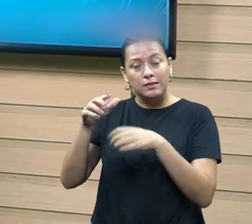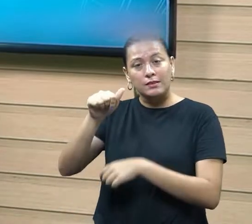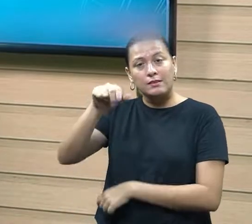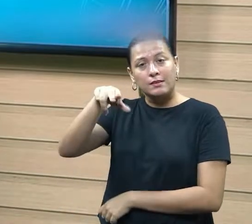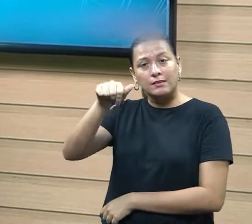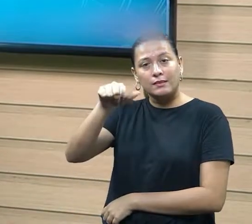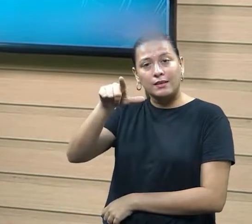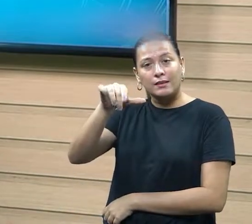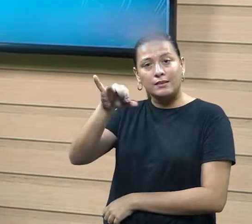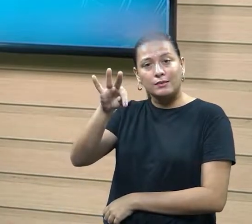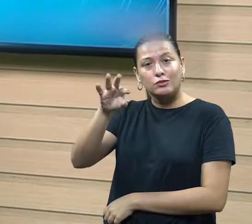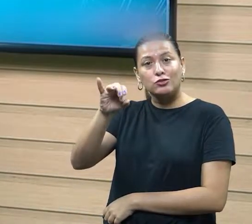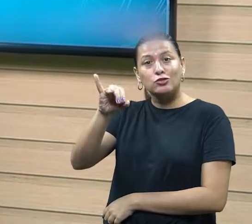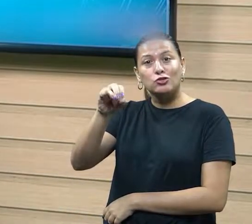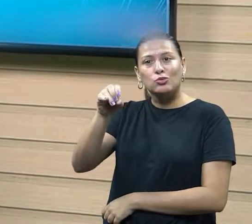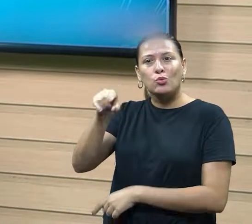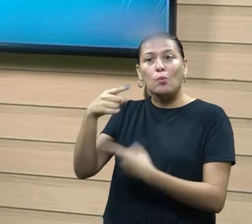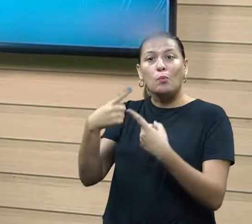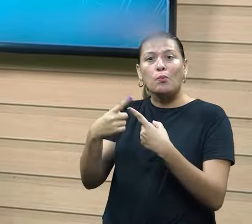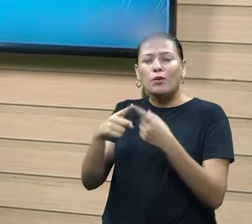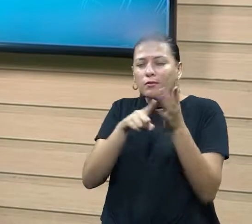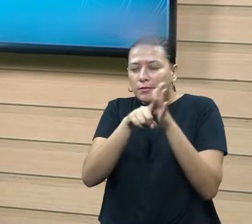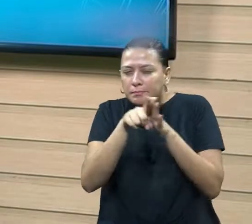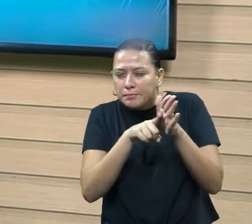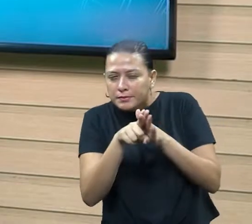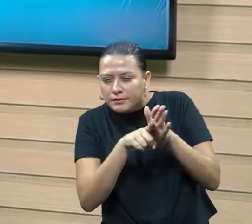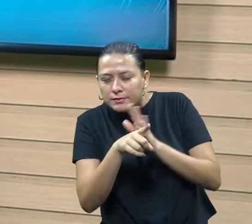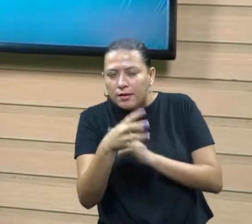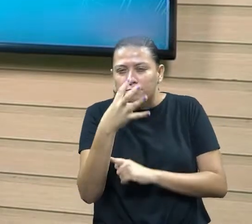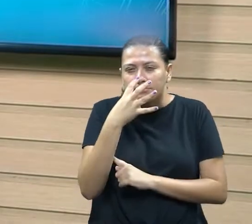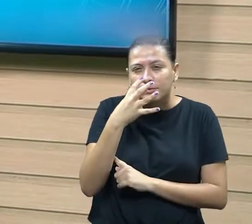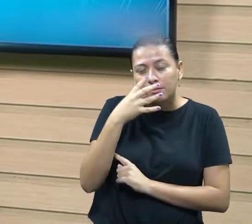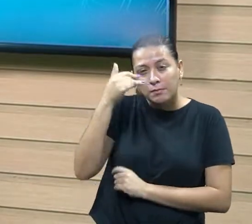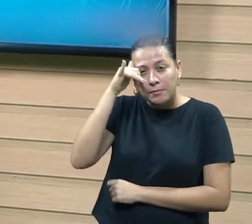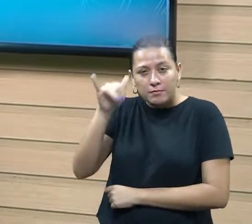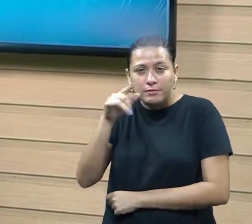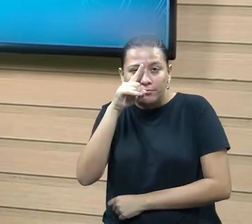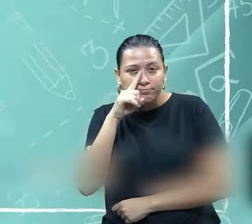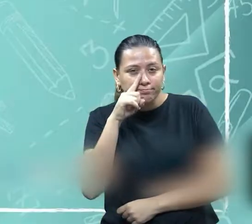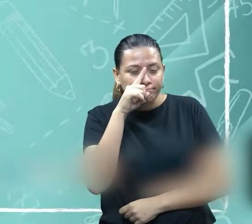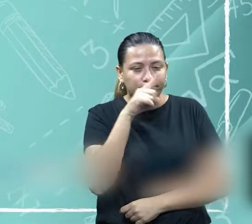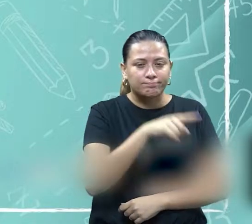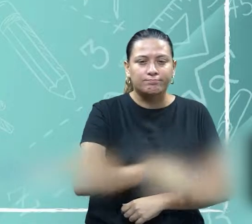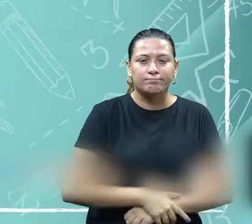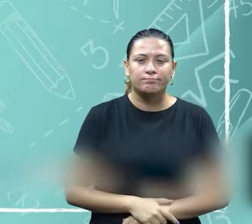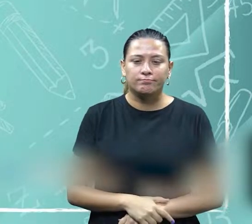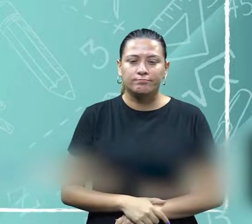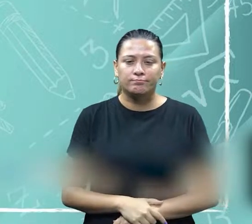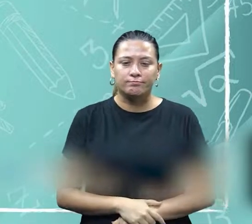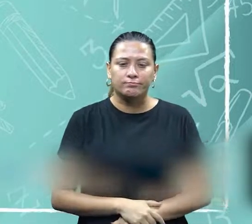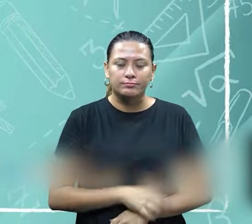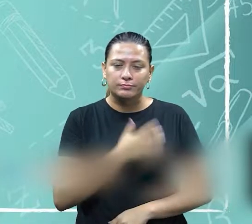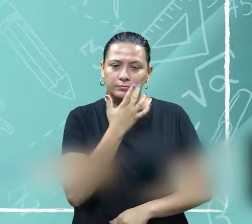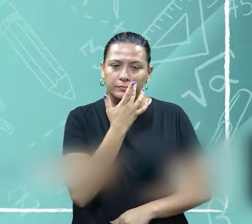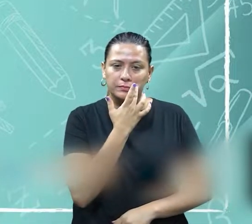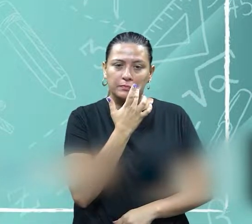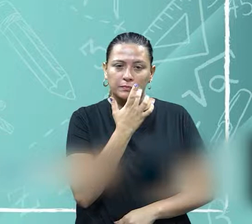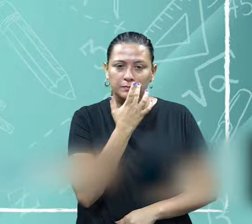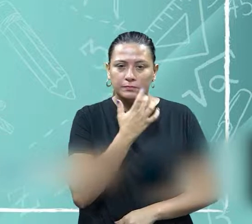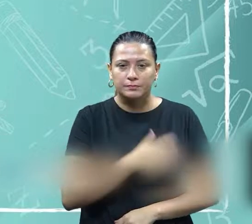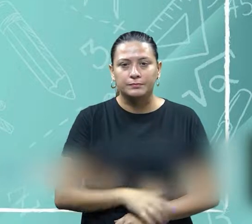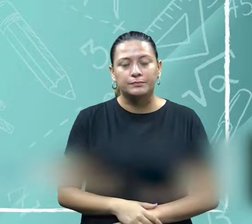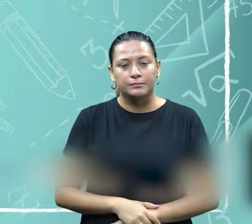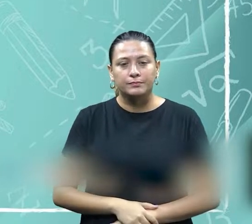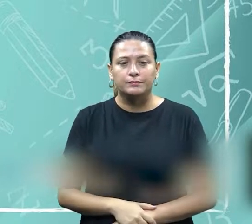analítico, ele busca analisar justamente tudo isso para que possa não correr risco. Então, e